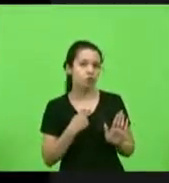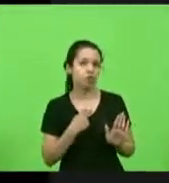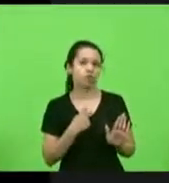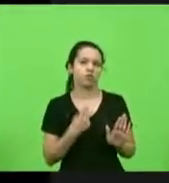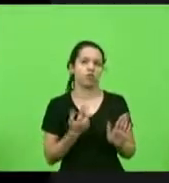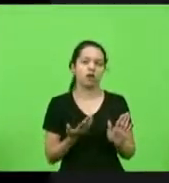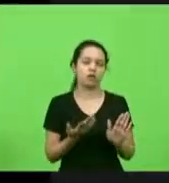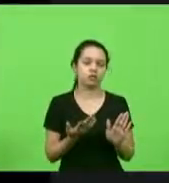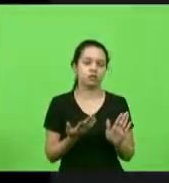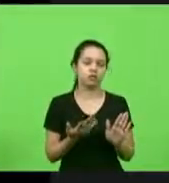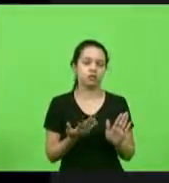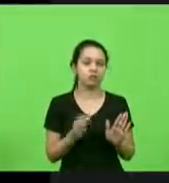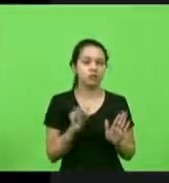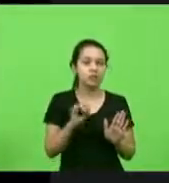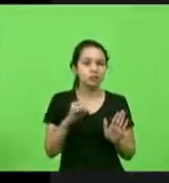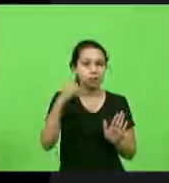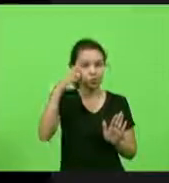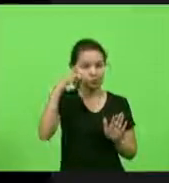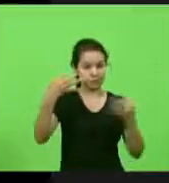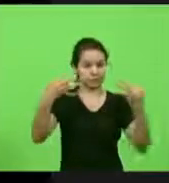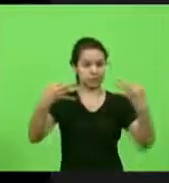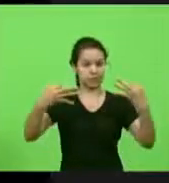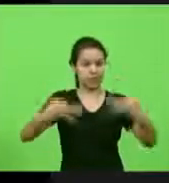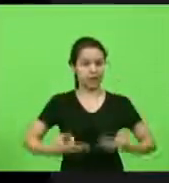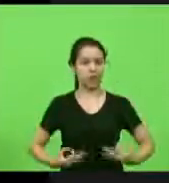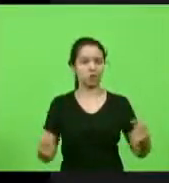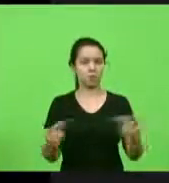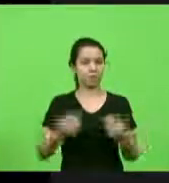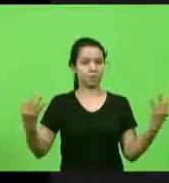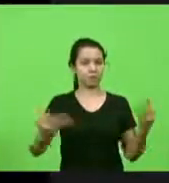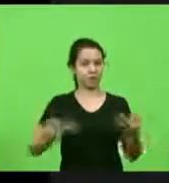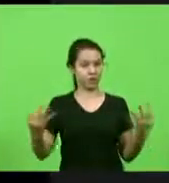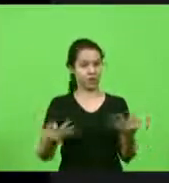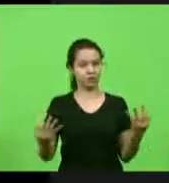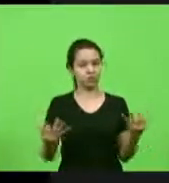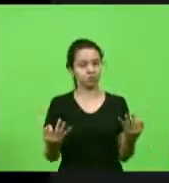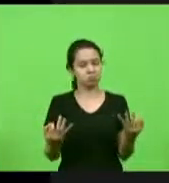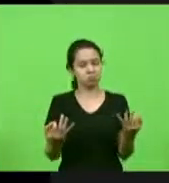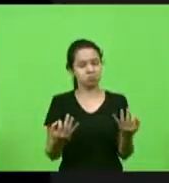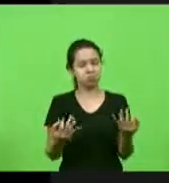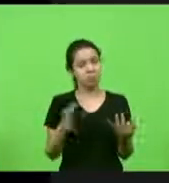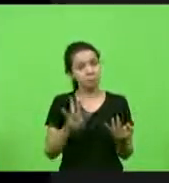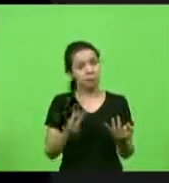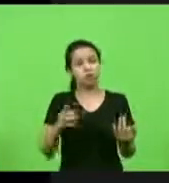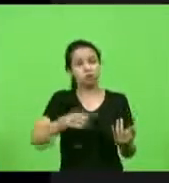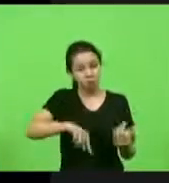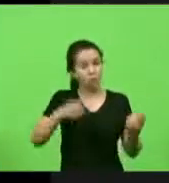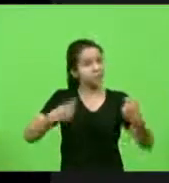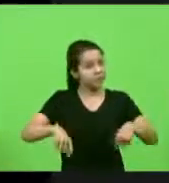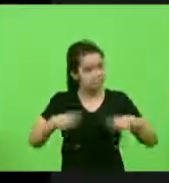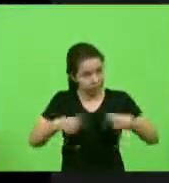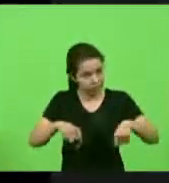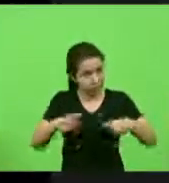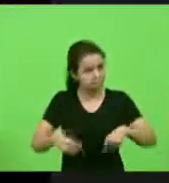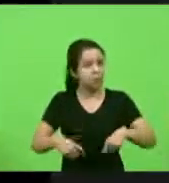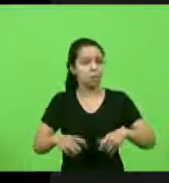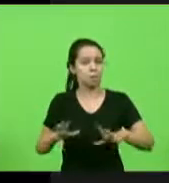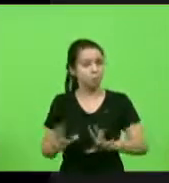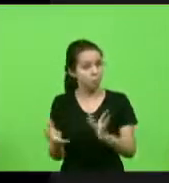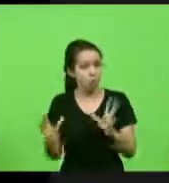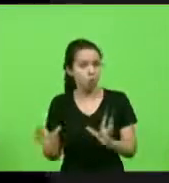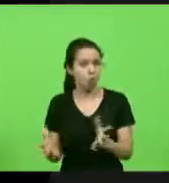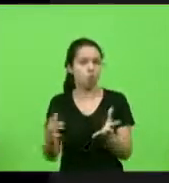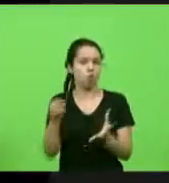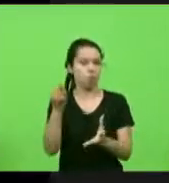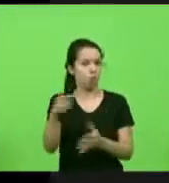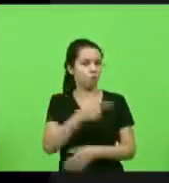estado de Santa Catarina mas nós precisamos fazer alguma coisa nós precisamos provocar o governo não importa qual